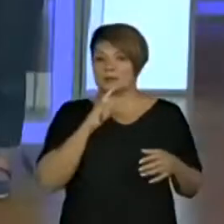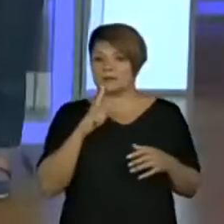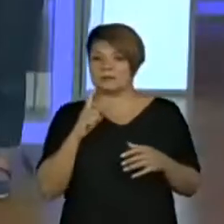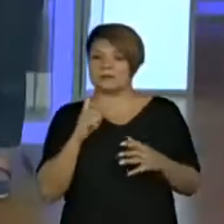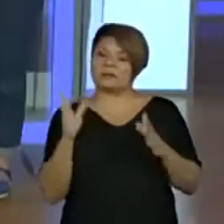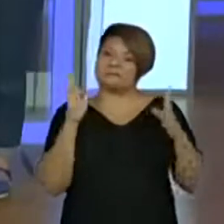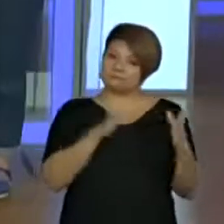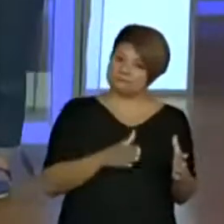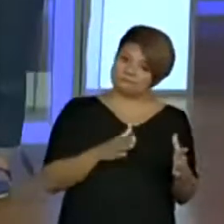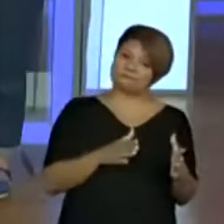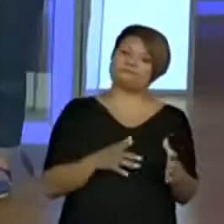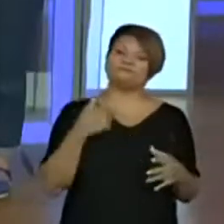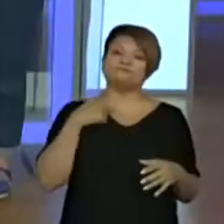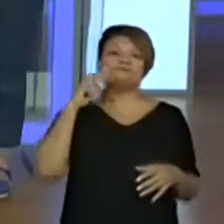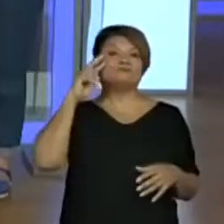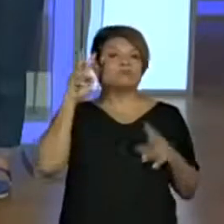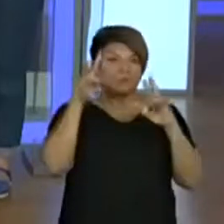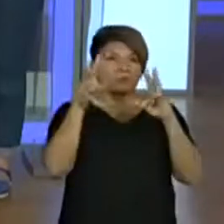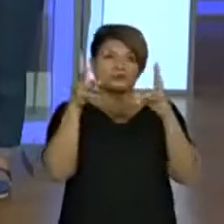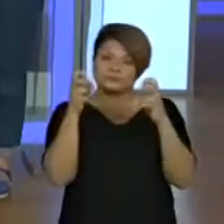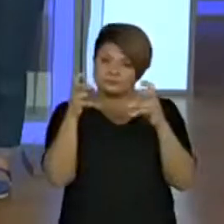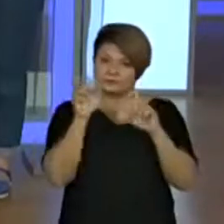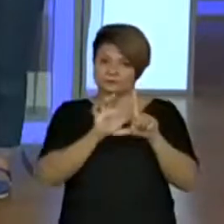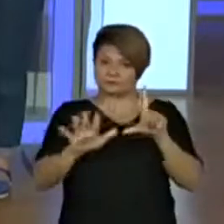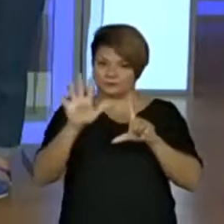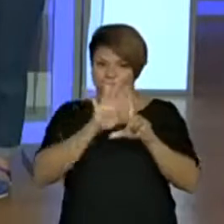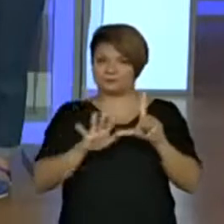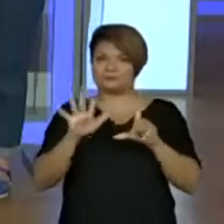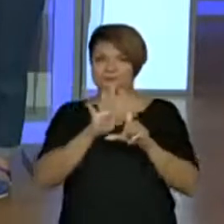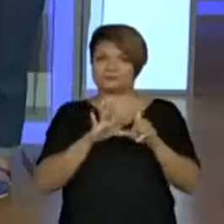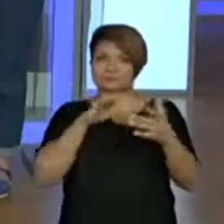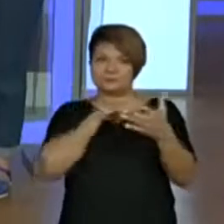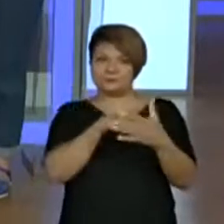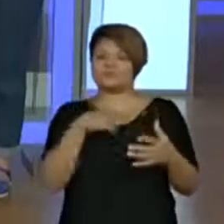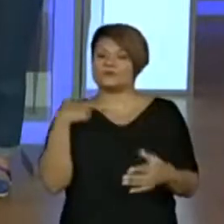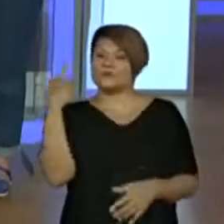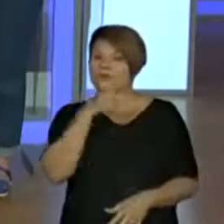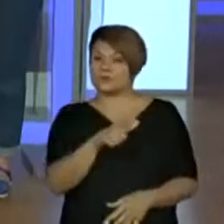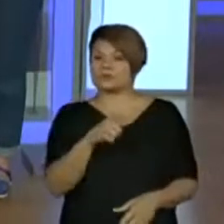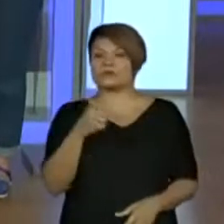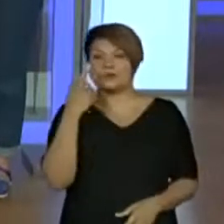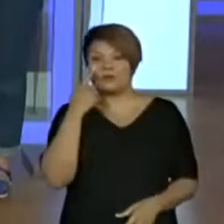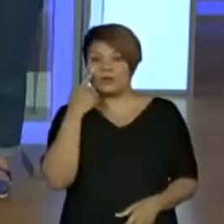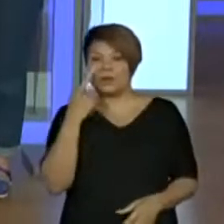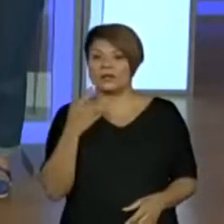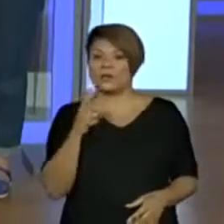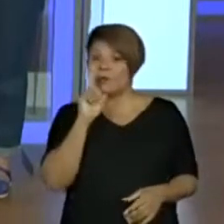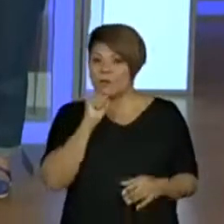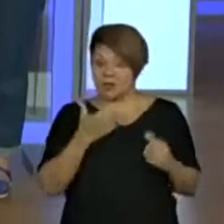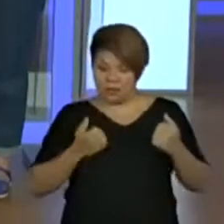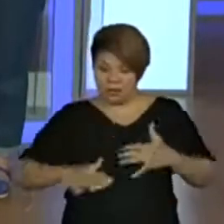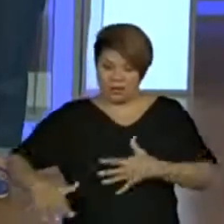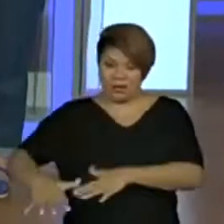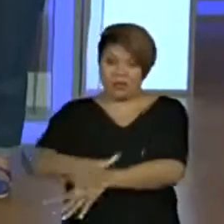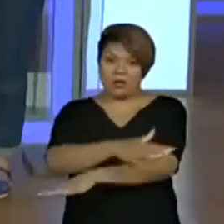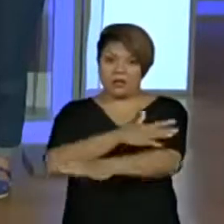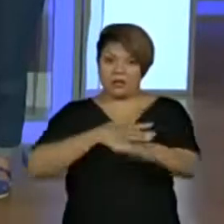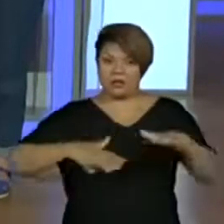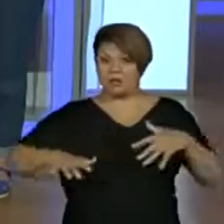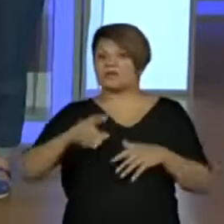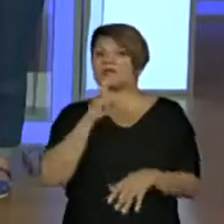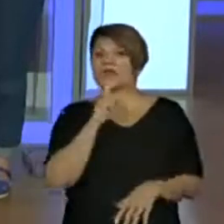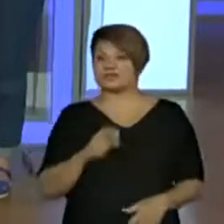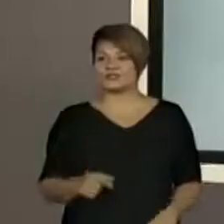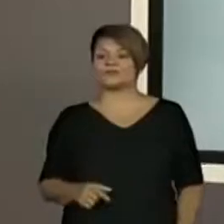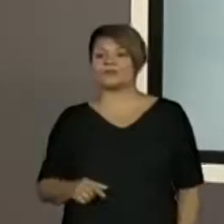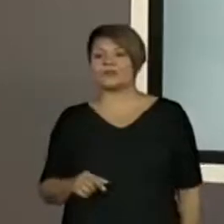em que eu vejo a imagem no fundo, eu já consigo ver um lago verde. Eu consigo imaginar o reino?